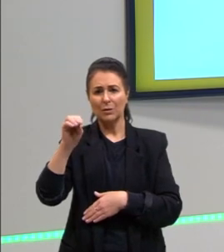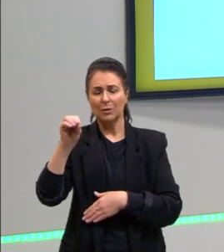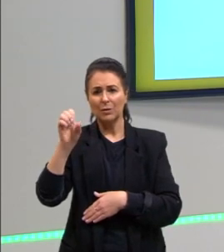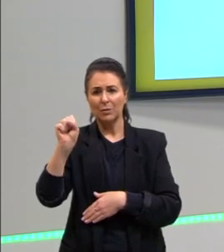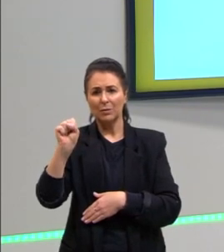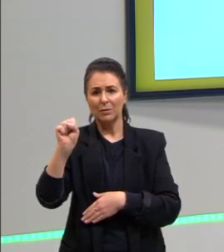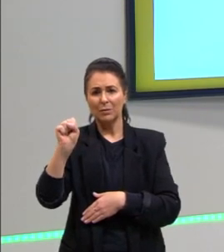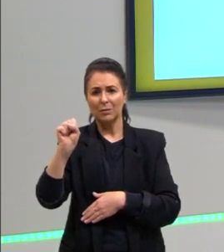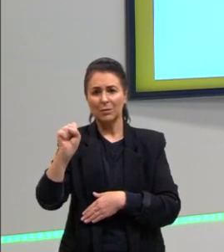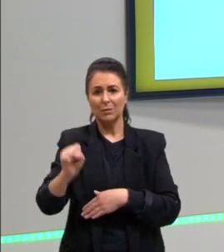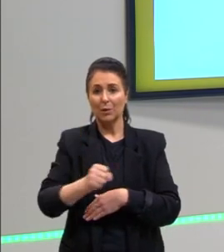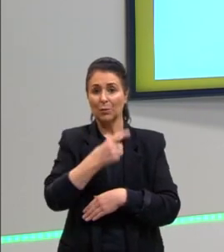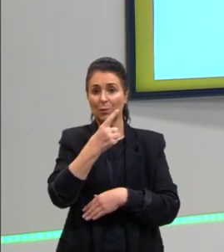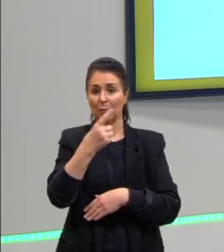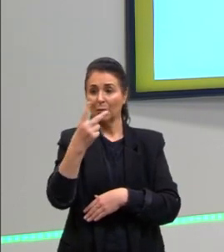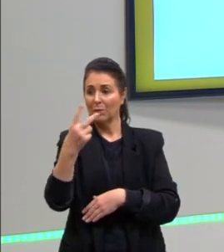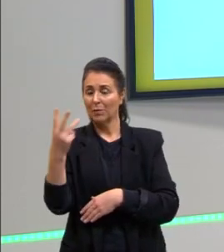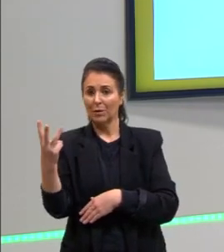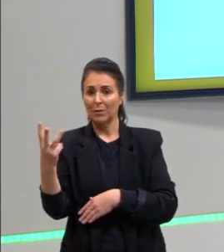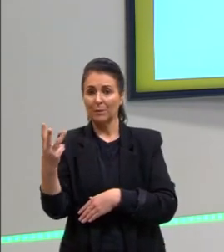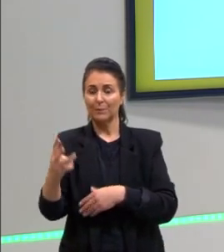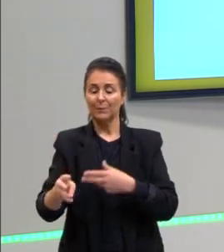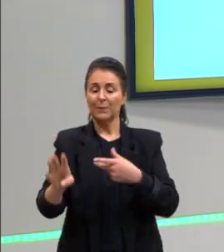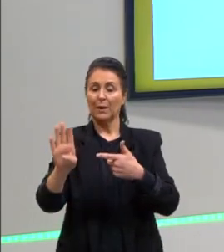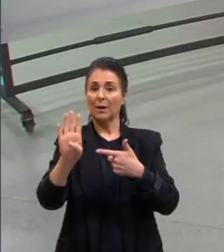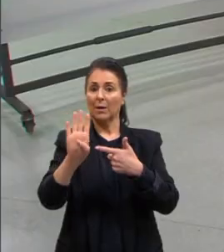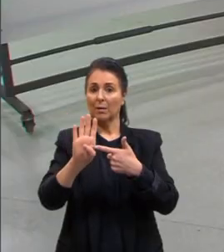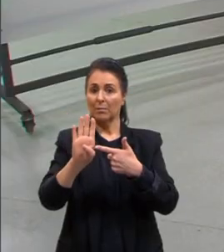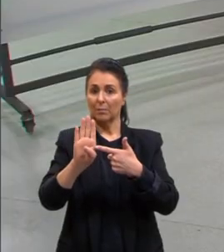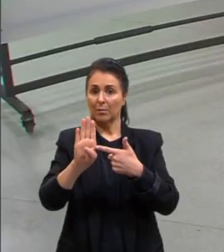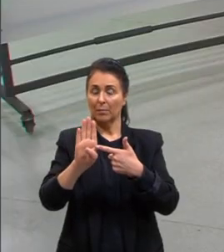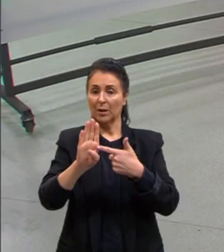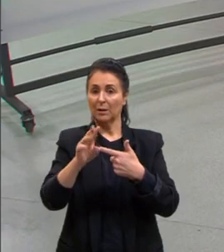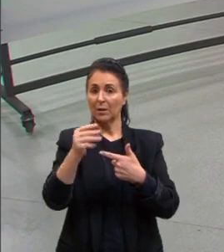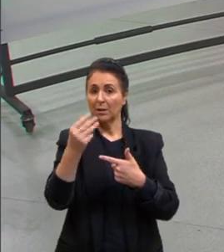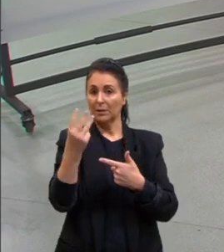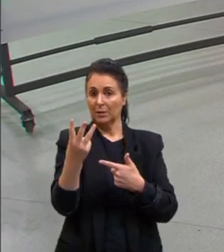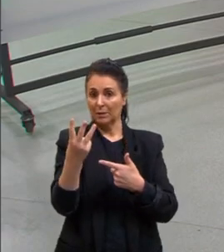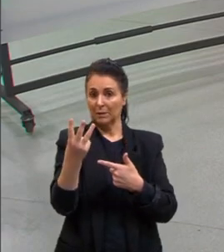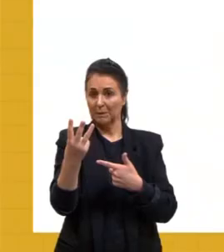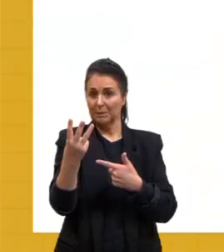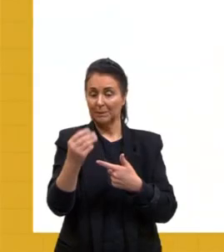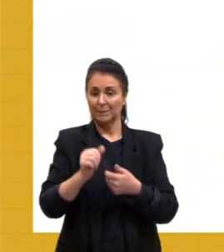Vai acabar aqui. Então, a letra B vai ter três nucleotídeos.